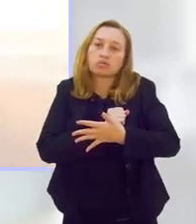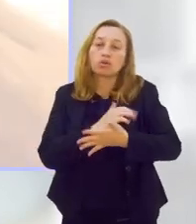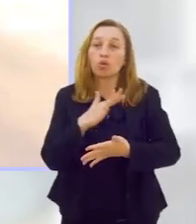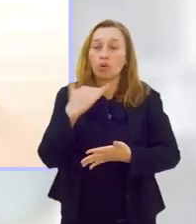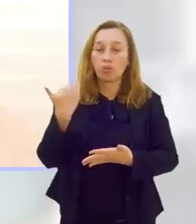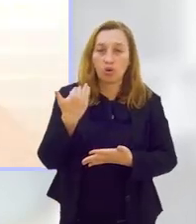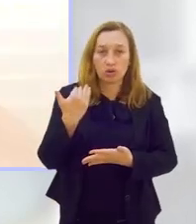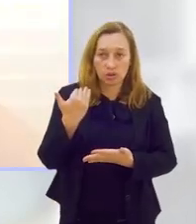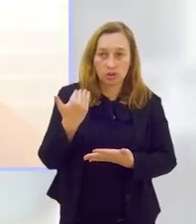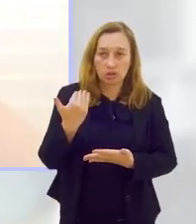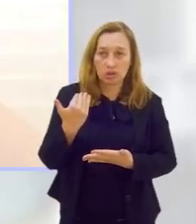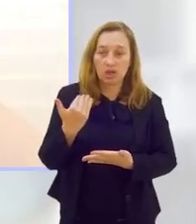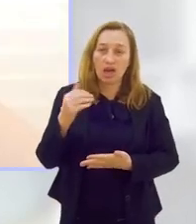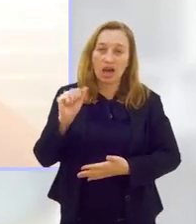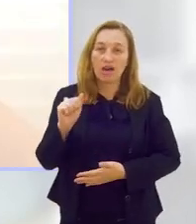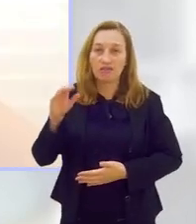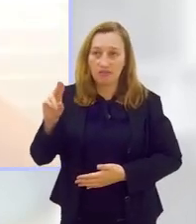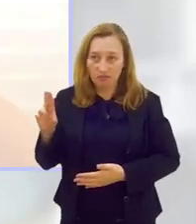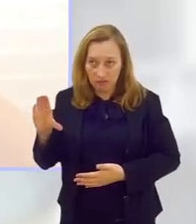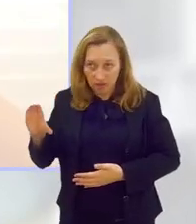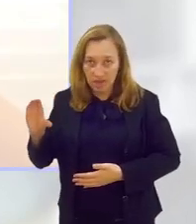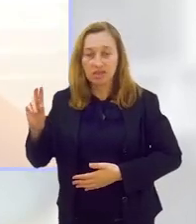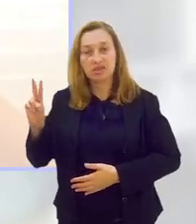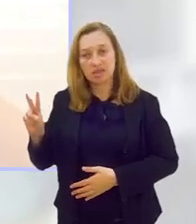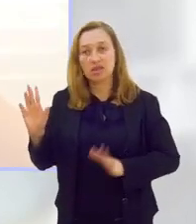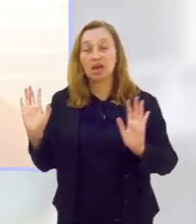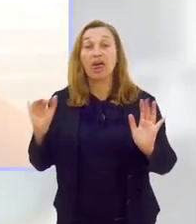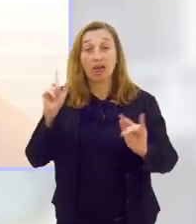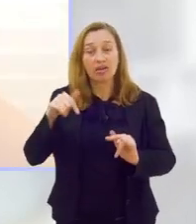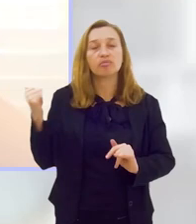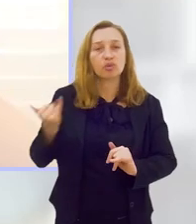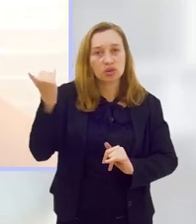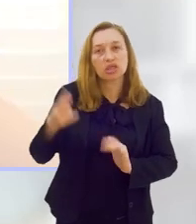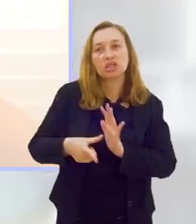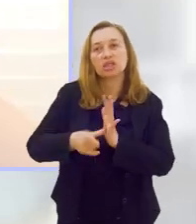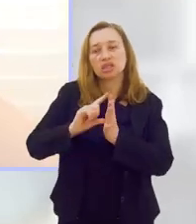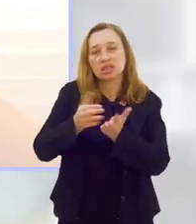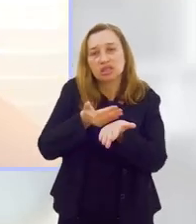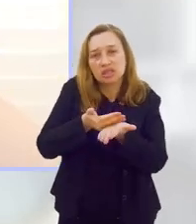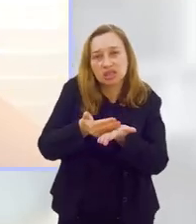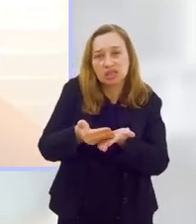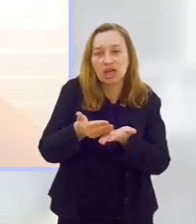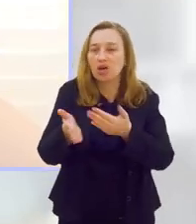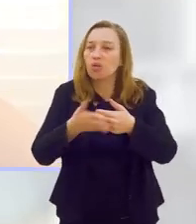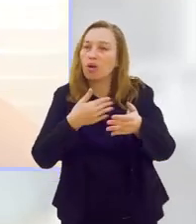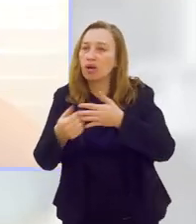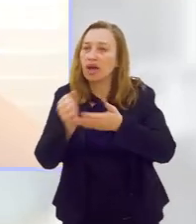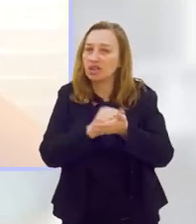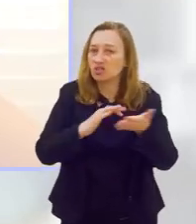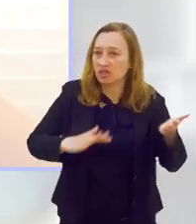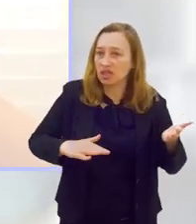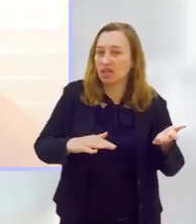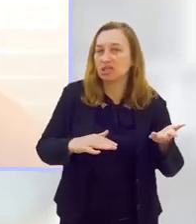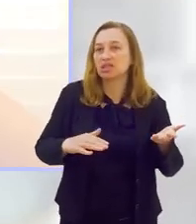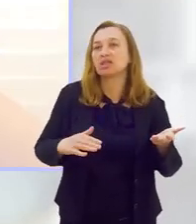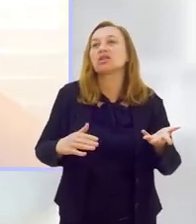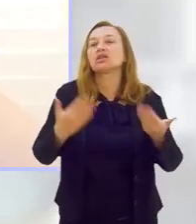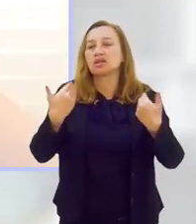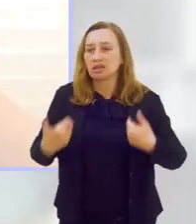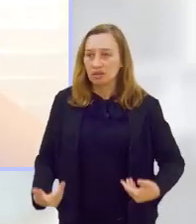súbita, um AVC. Então, é importante, antes de iniciar qualquer atividade física, né,